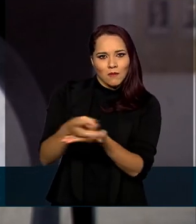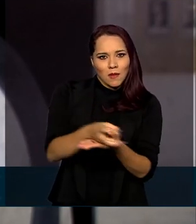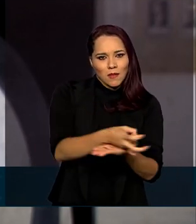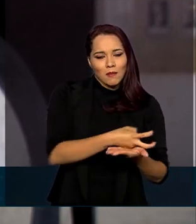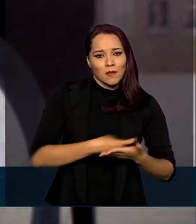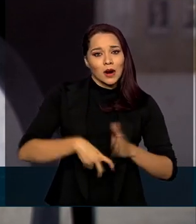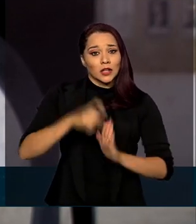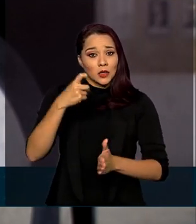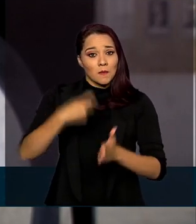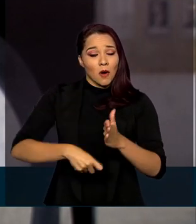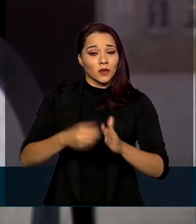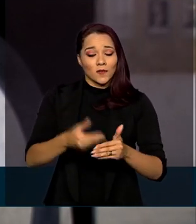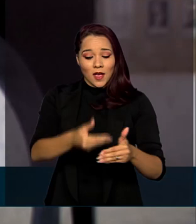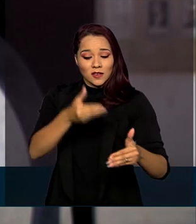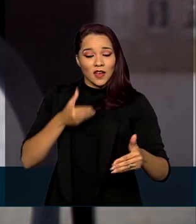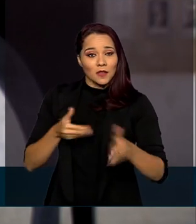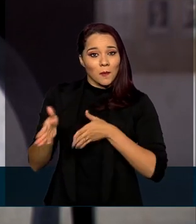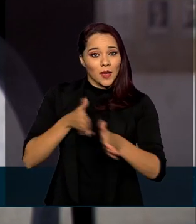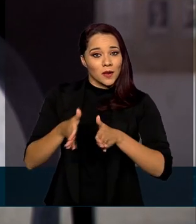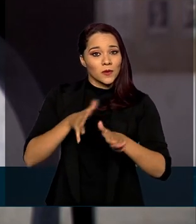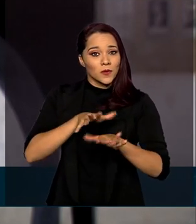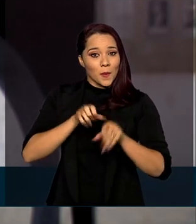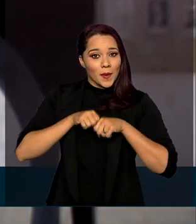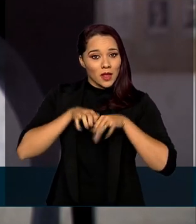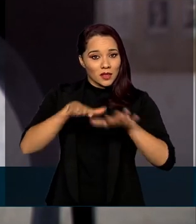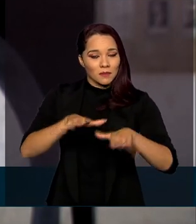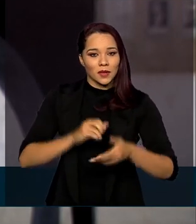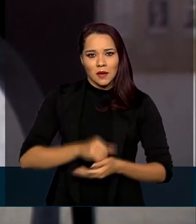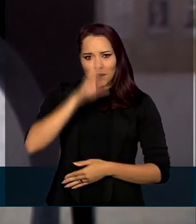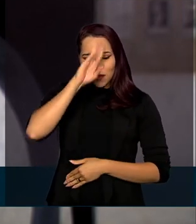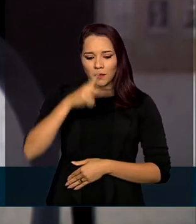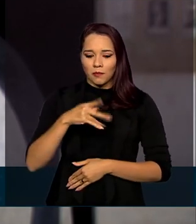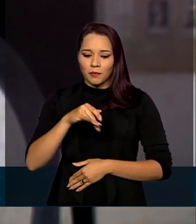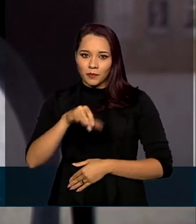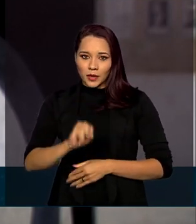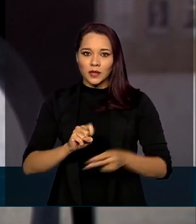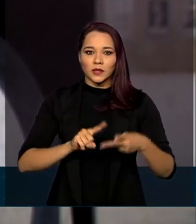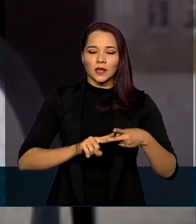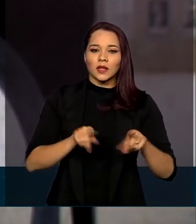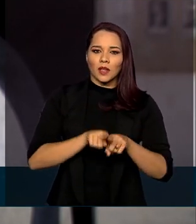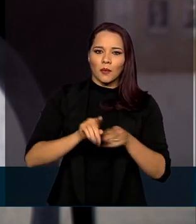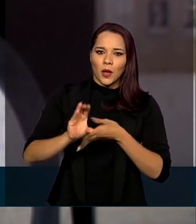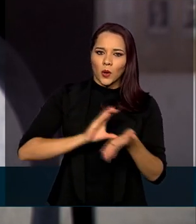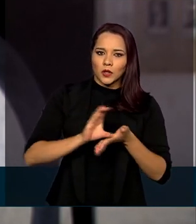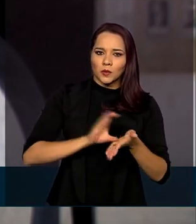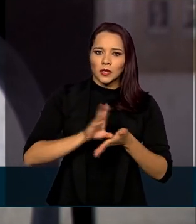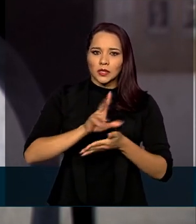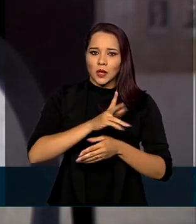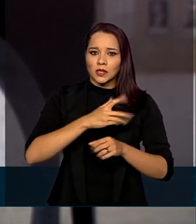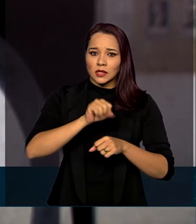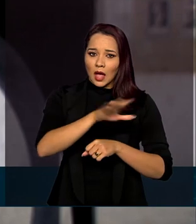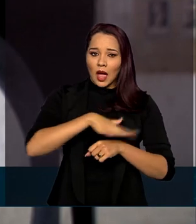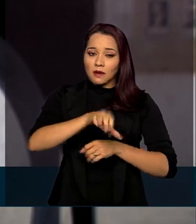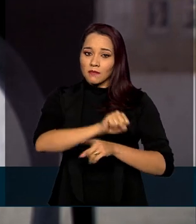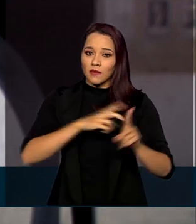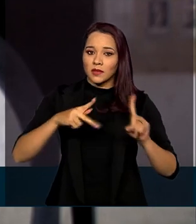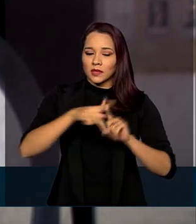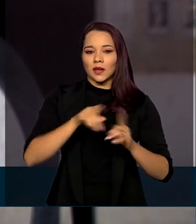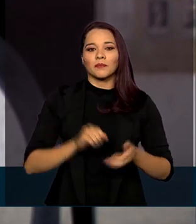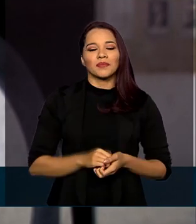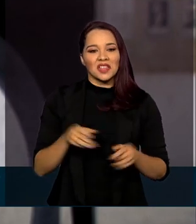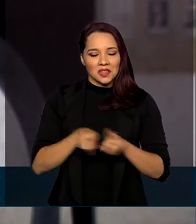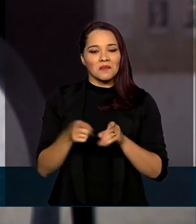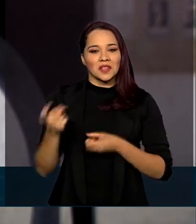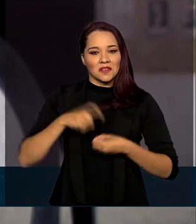impostos que foram adiados durante a pandemia, com destaque para o PIS-COFINS e contribuições previdenciárias. E também com a